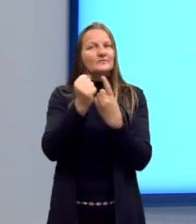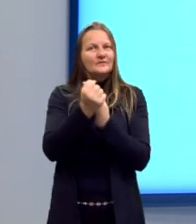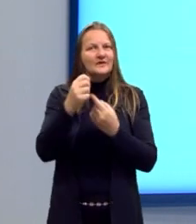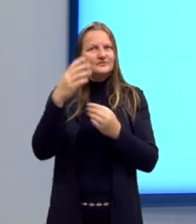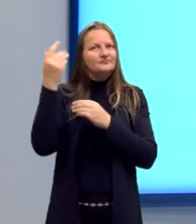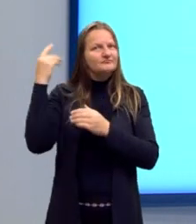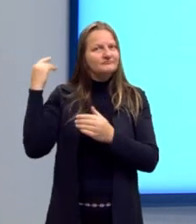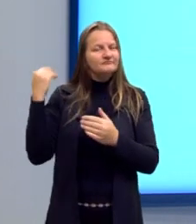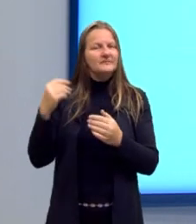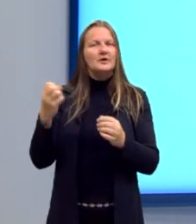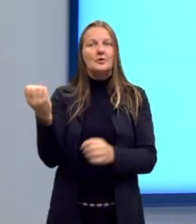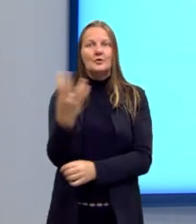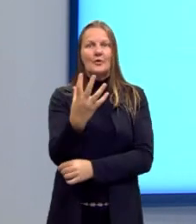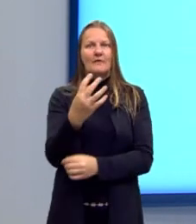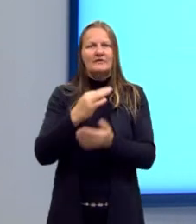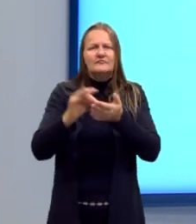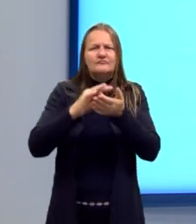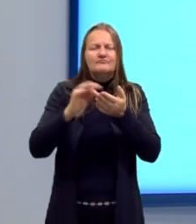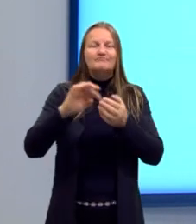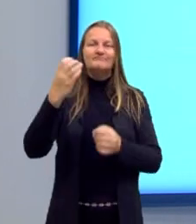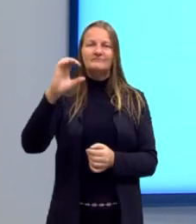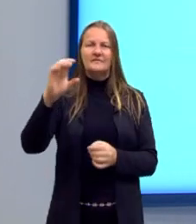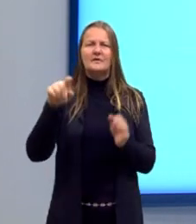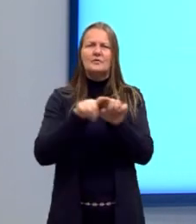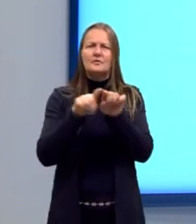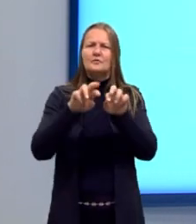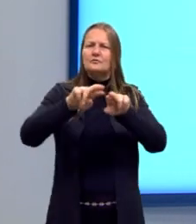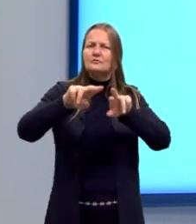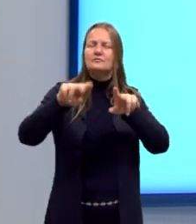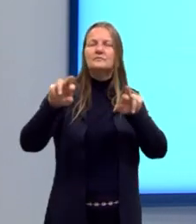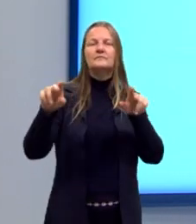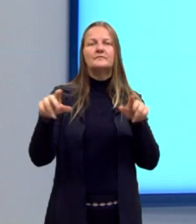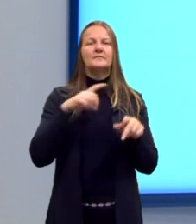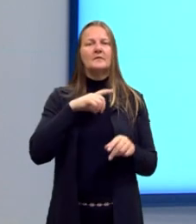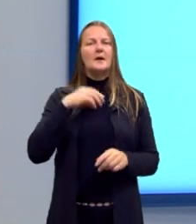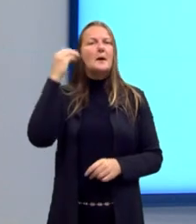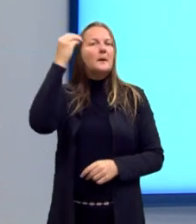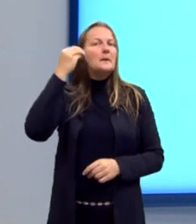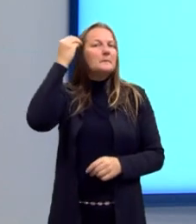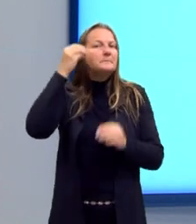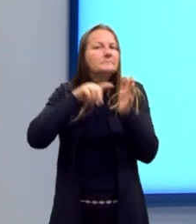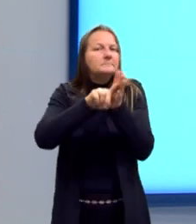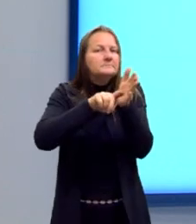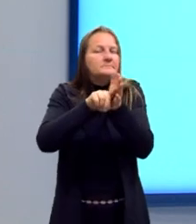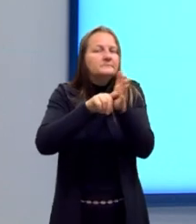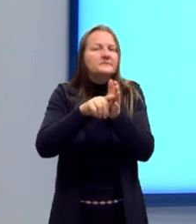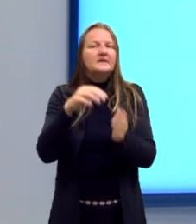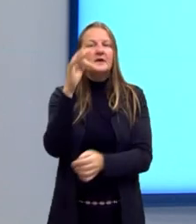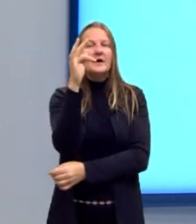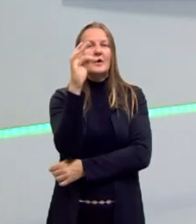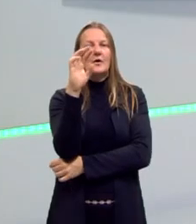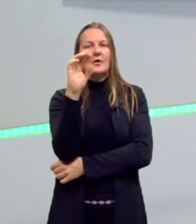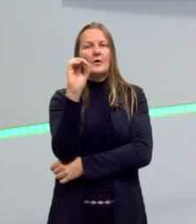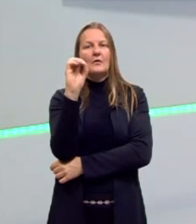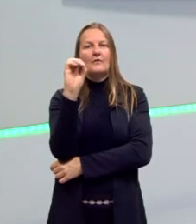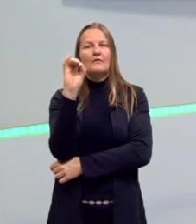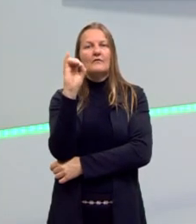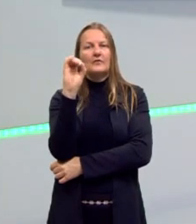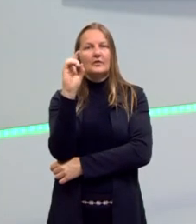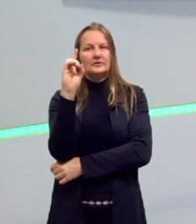teorias científicas se expandindo. Entre elas a questão da psicanálise do Freud. Por isso que nós temos